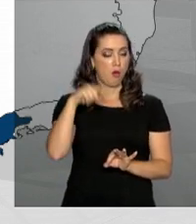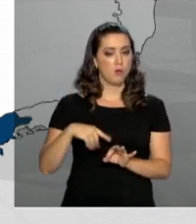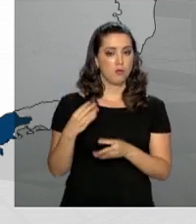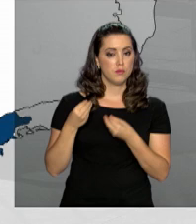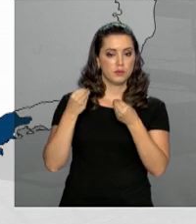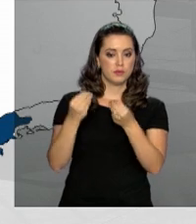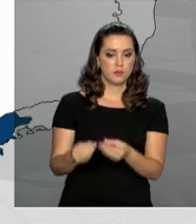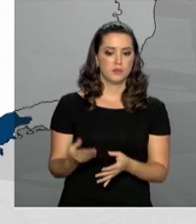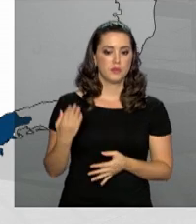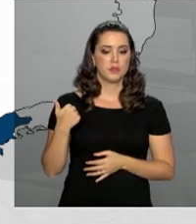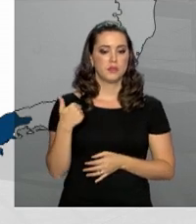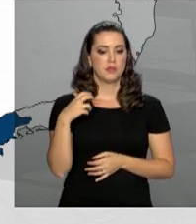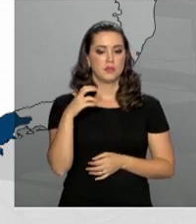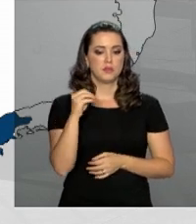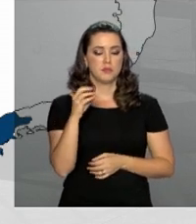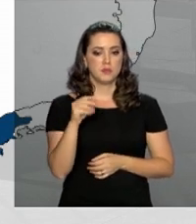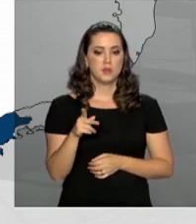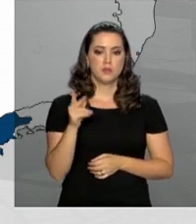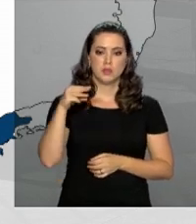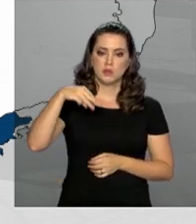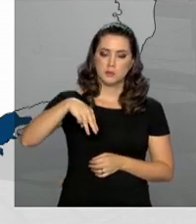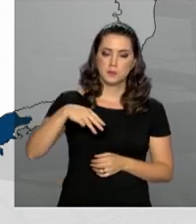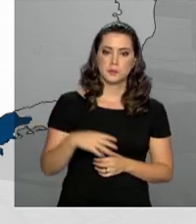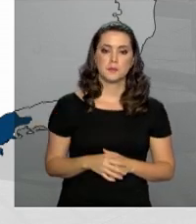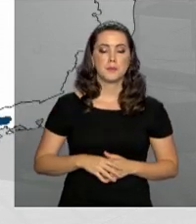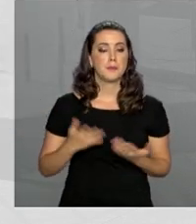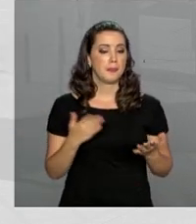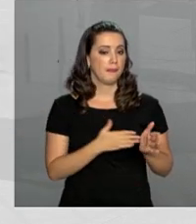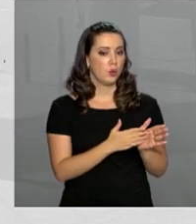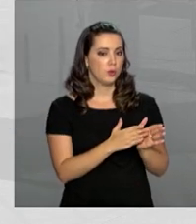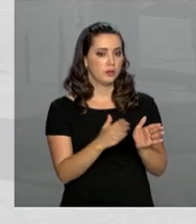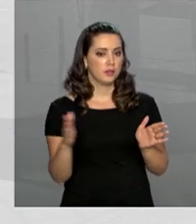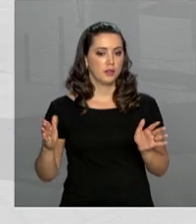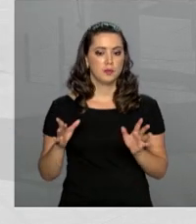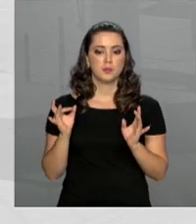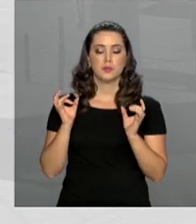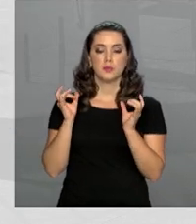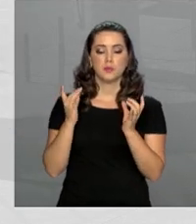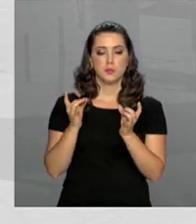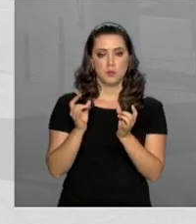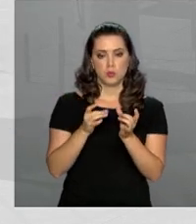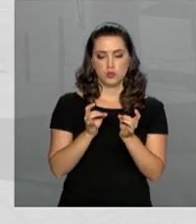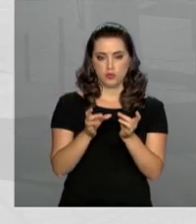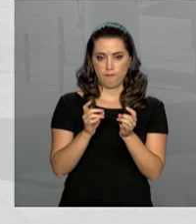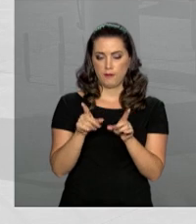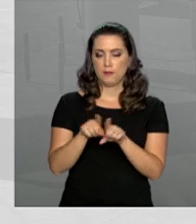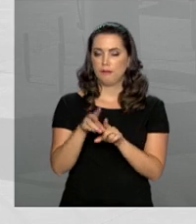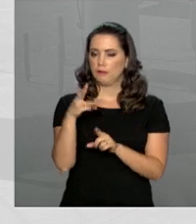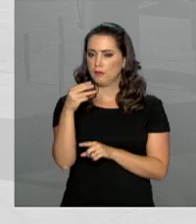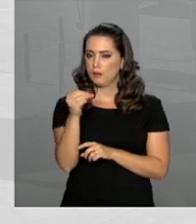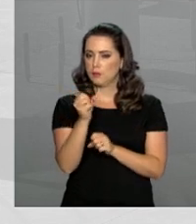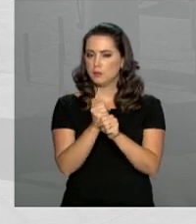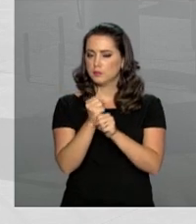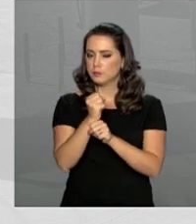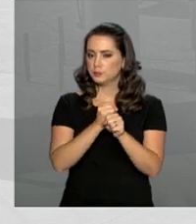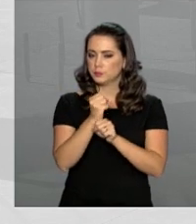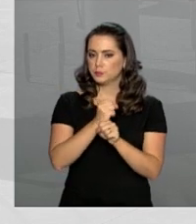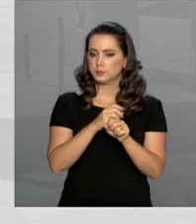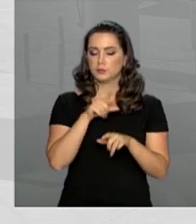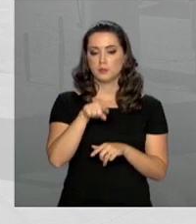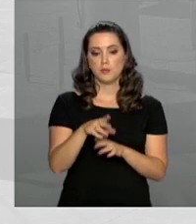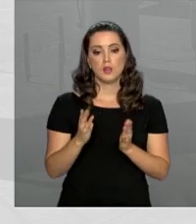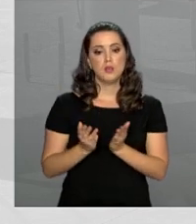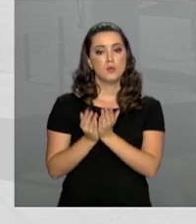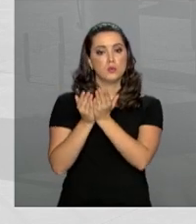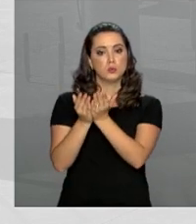contemplados 1.500 quilômetros. O prazo de concessão também é de 30 anos. E no setor de